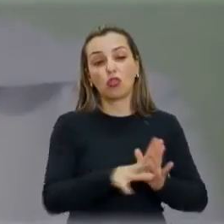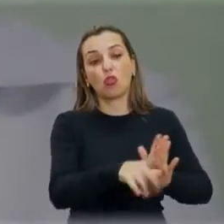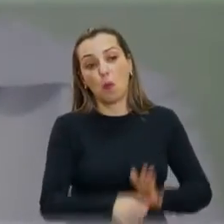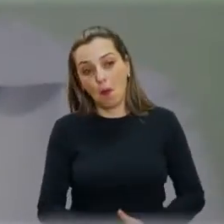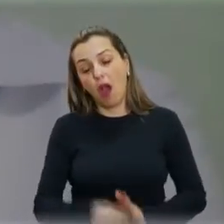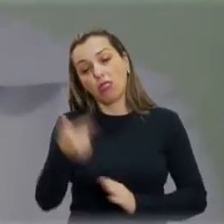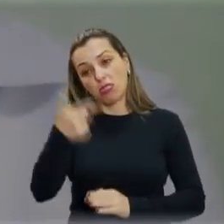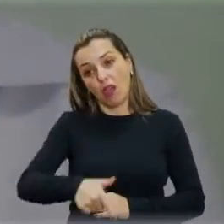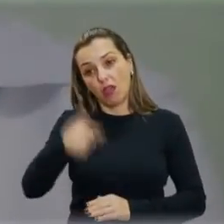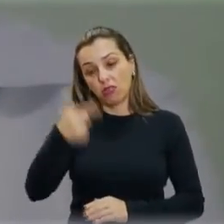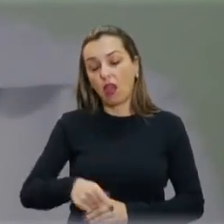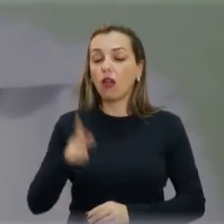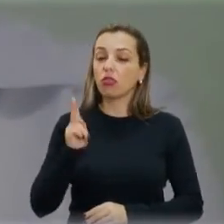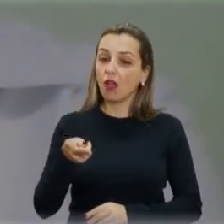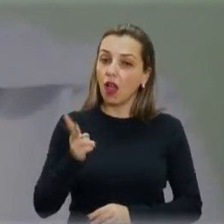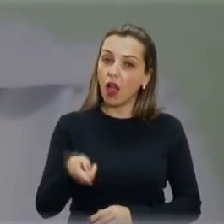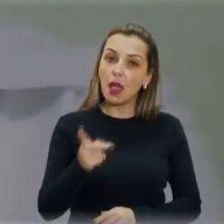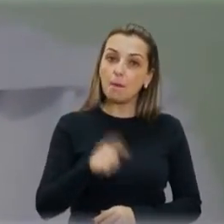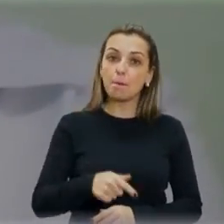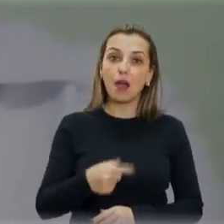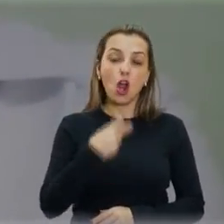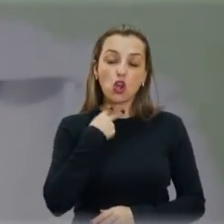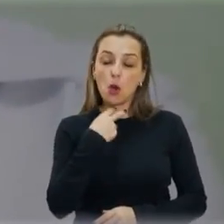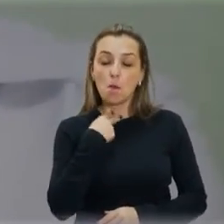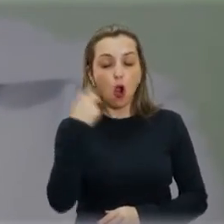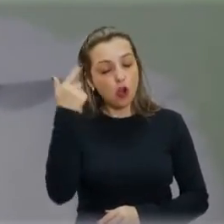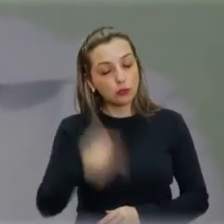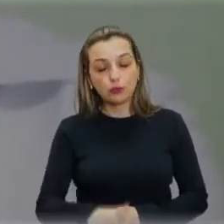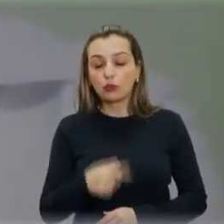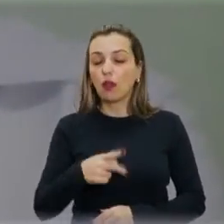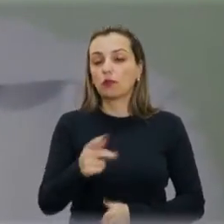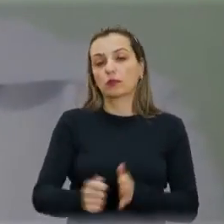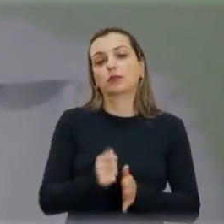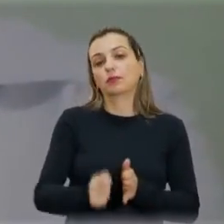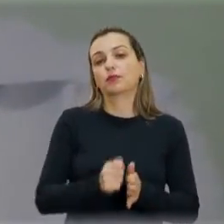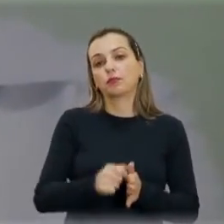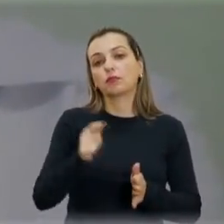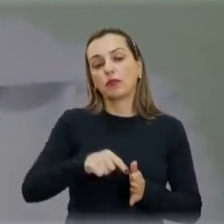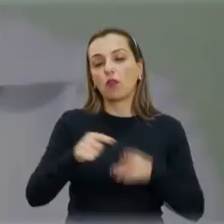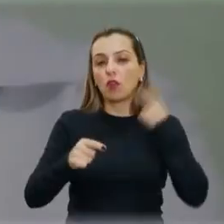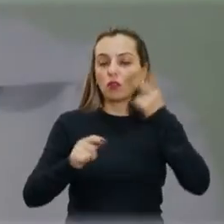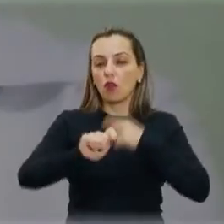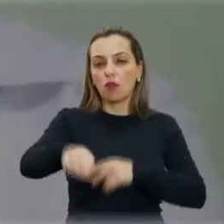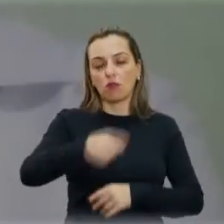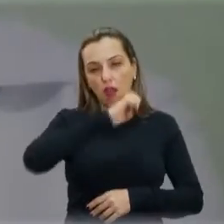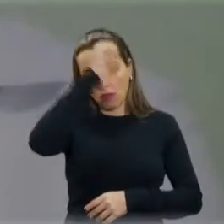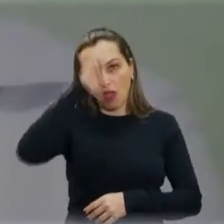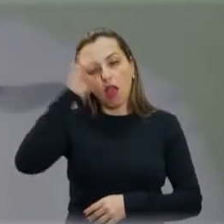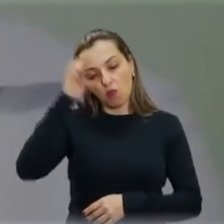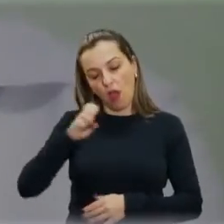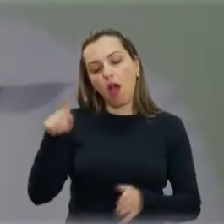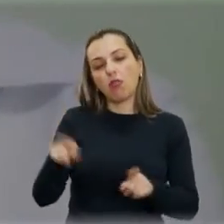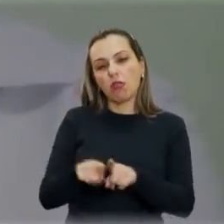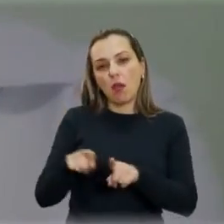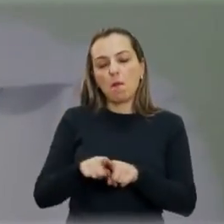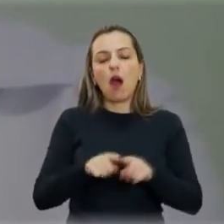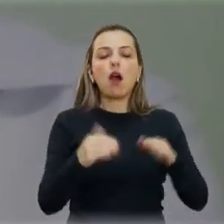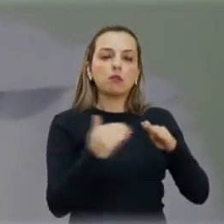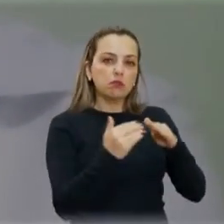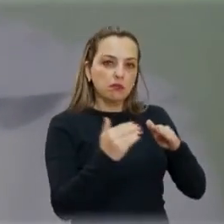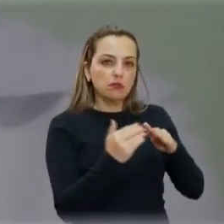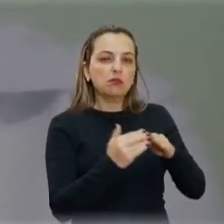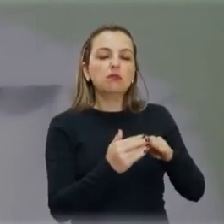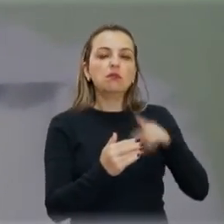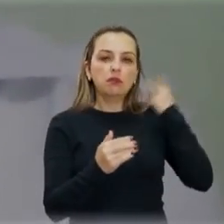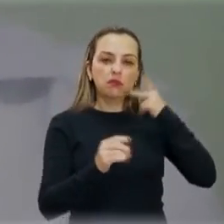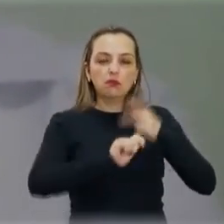furtados. Não podemos deixar que isso continue acontecendo na nossa cidade. O Edson Real foi muito feliz na fala dele também. O Marquesi tem o requerimento